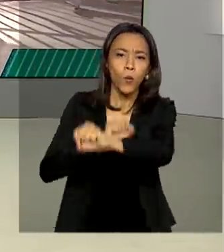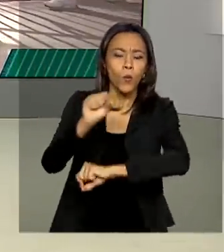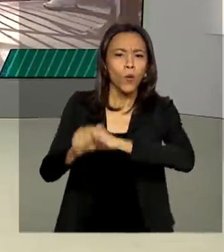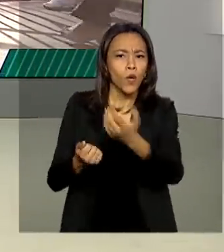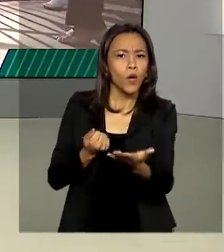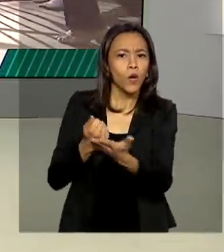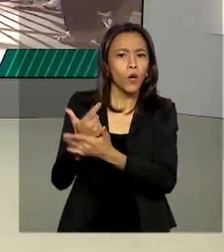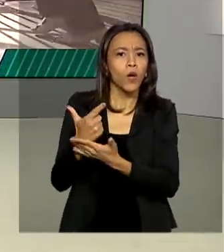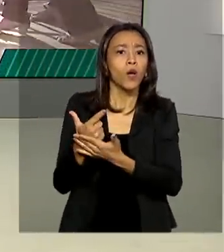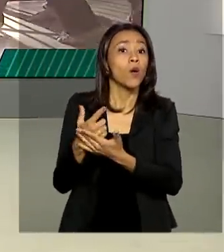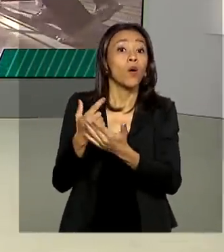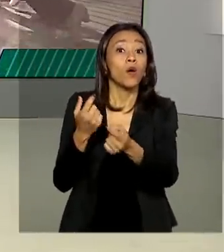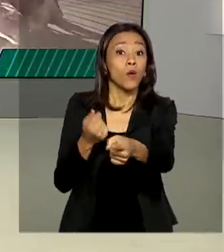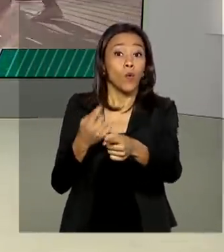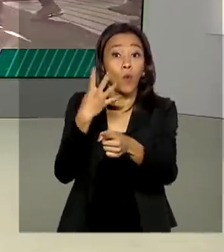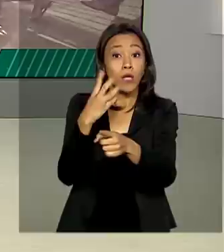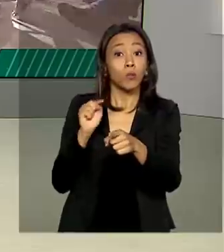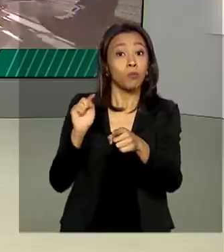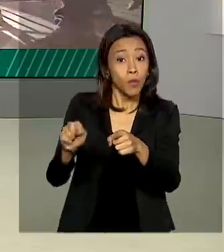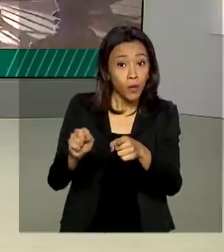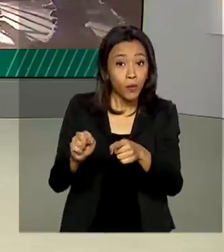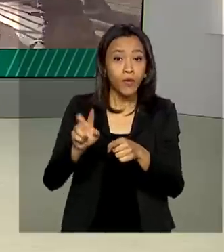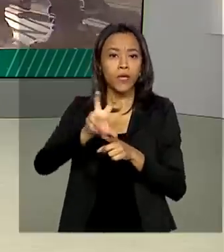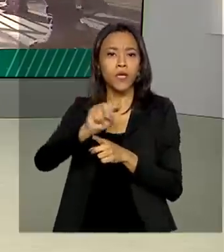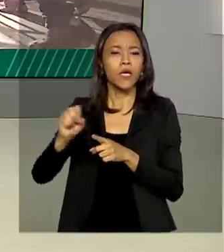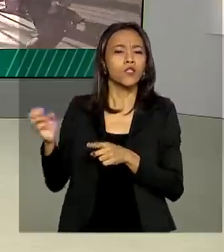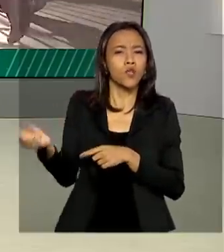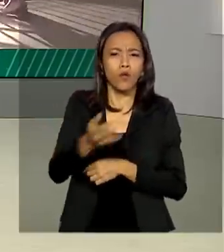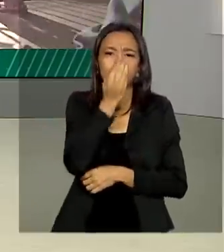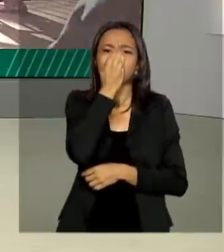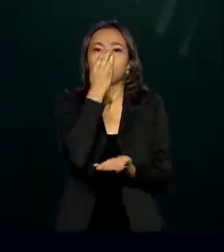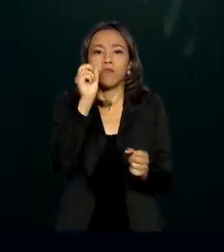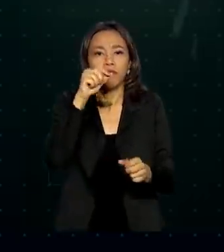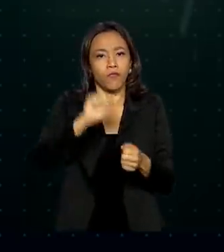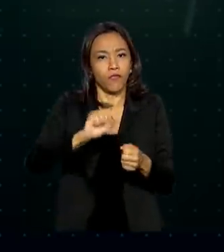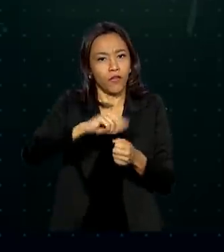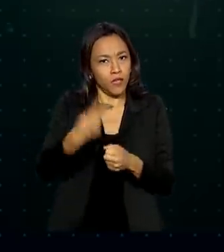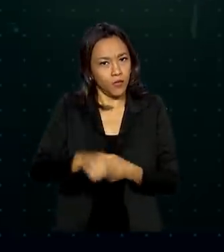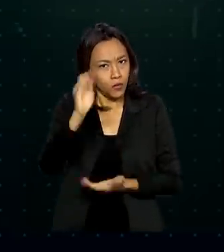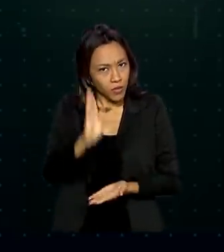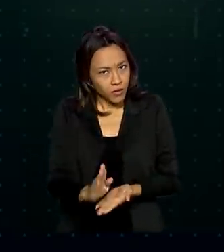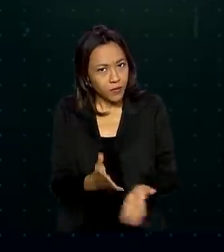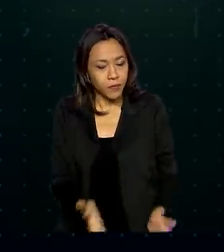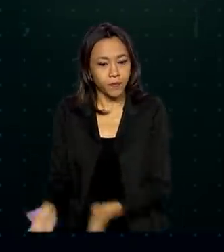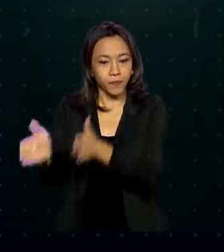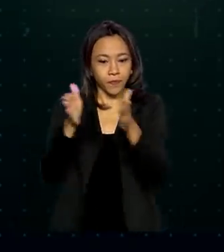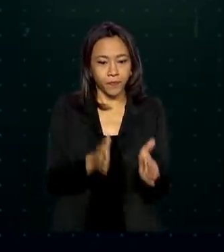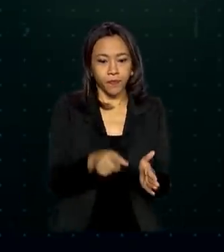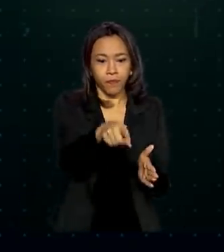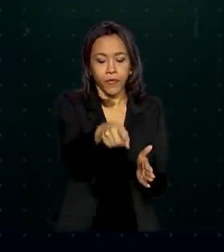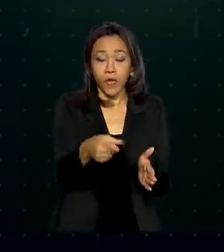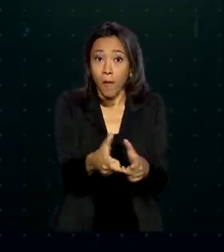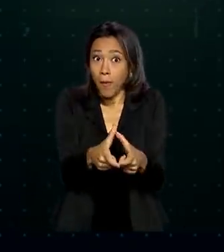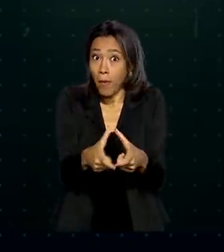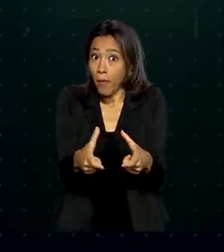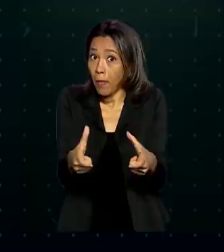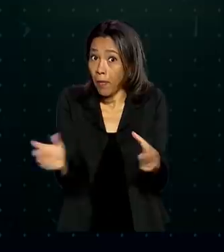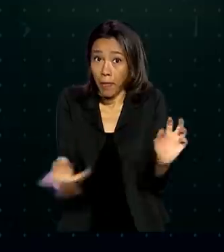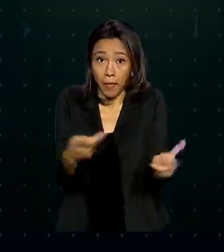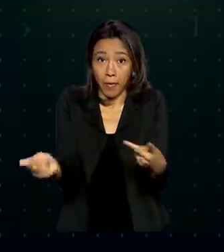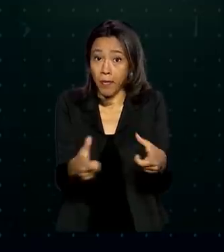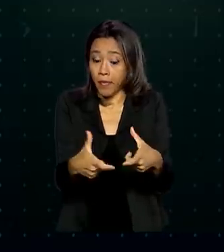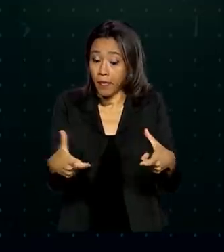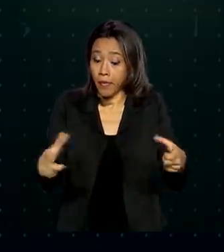de 4.500 novos respiradores de produção nacional. Os estados com maior número de casos